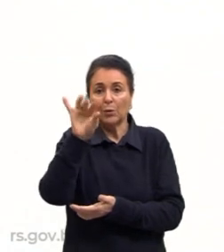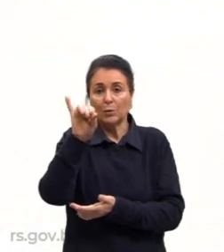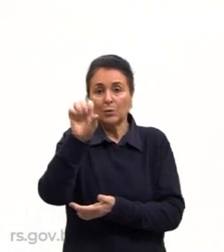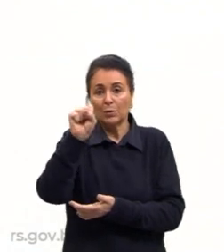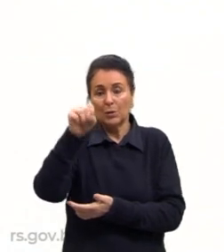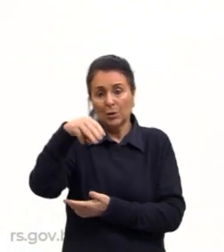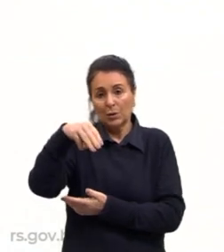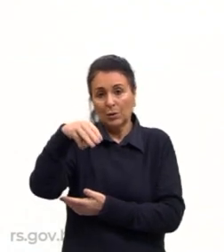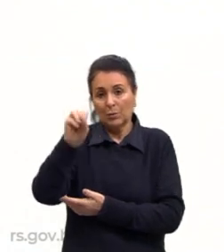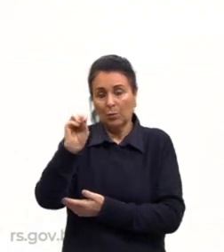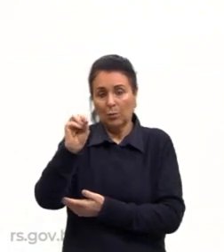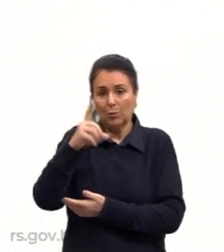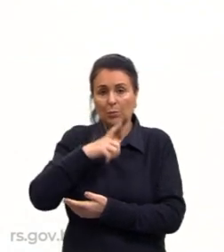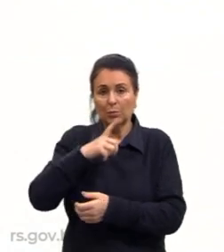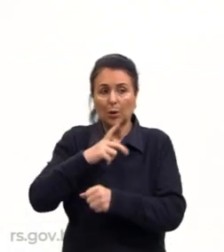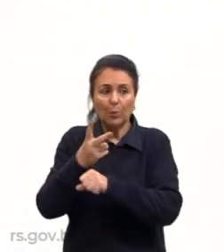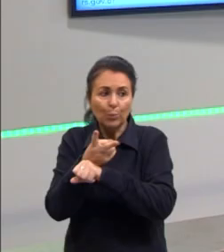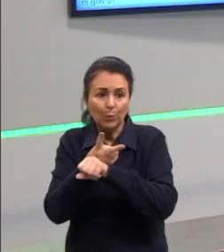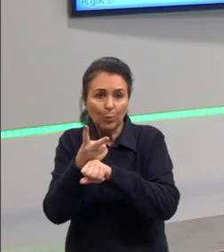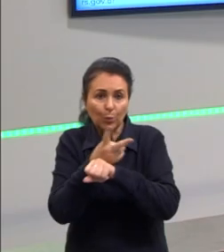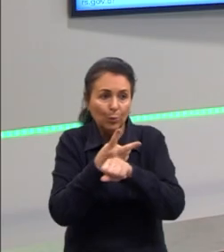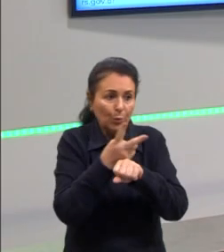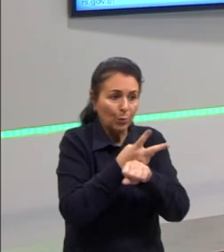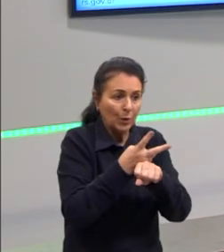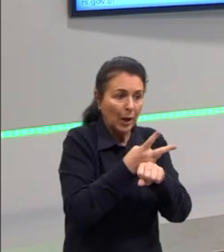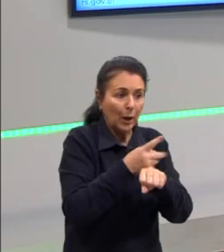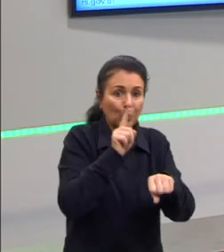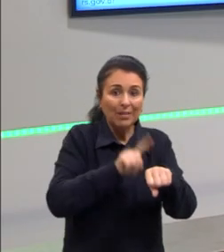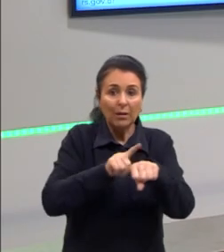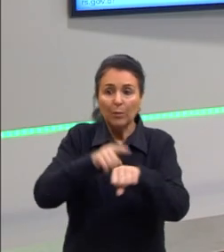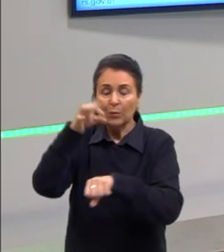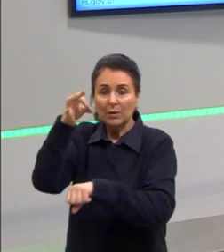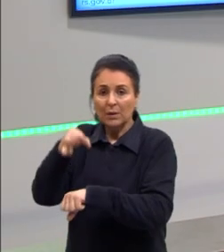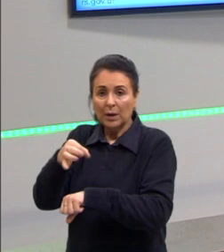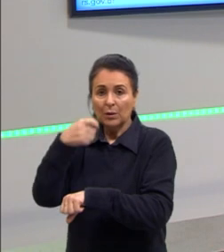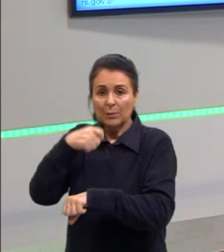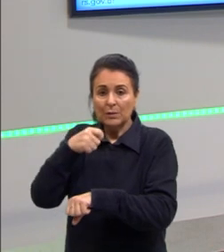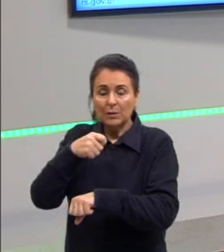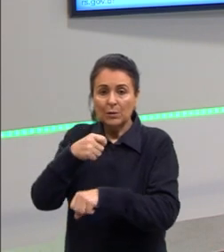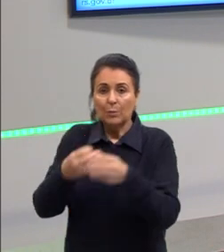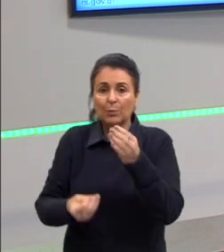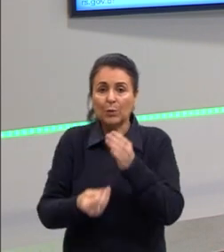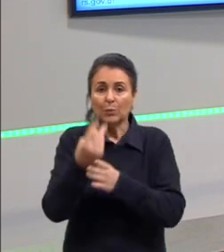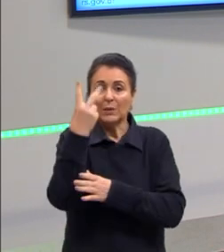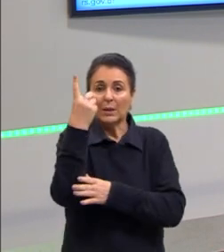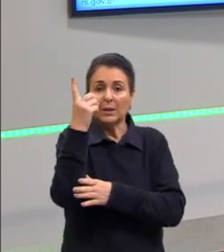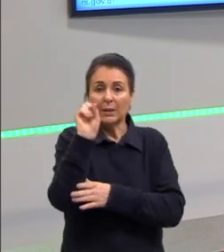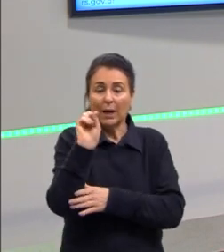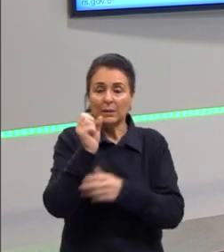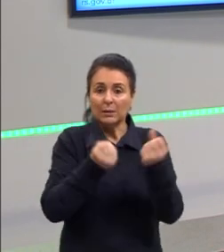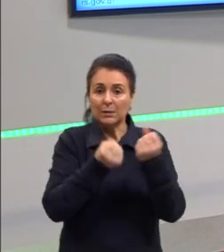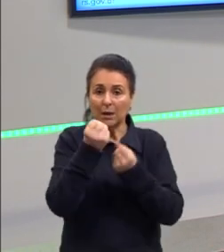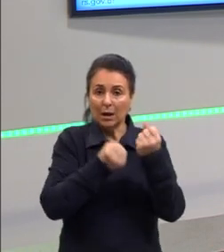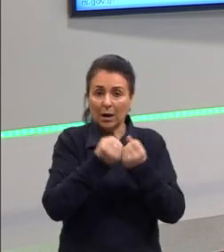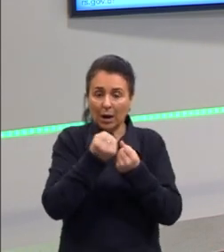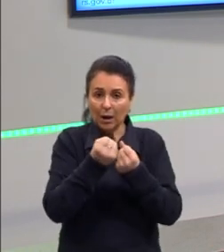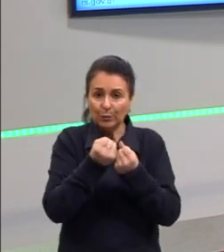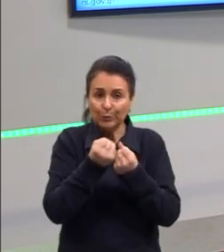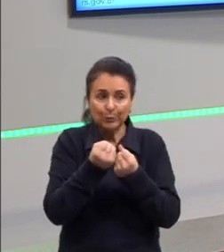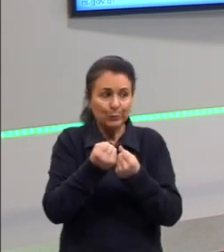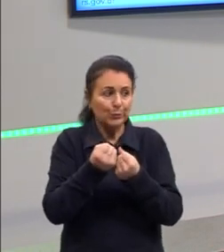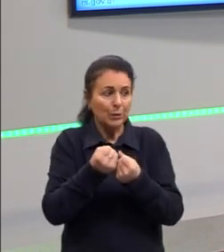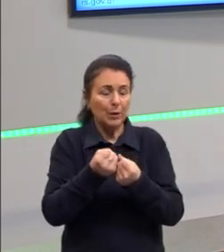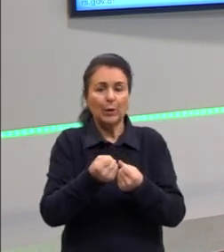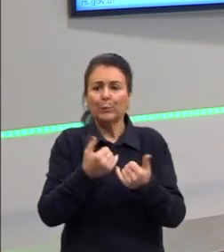conhecida como just in time, né? O tempo certo, isso quer dizer, eu tenho que produzir 10 carros, chegou lá para mim produzir 10 carros, eu vou